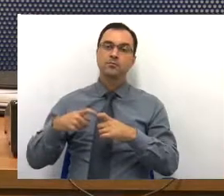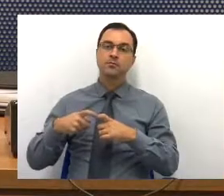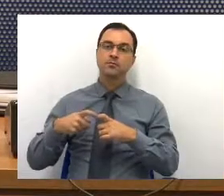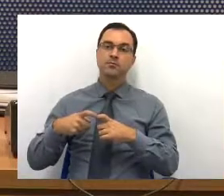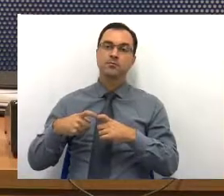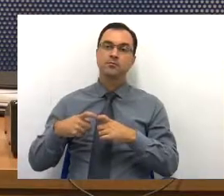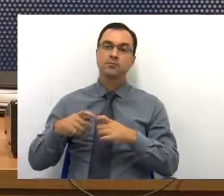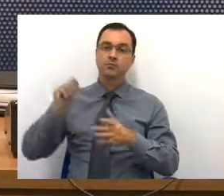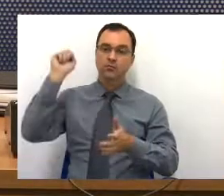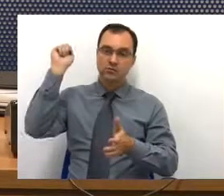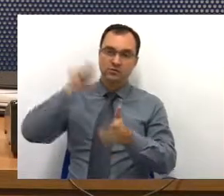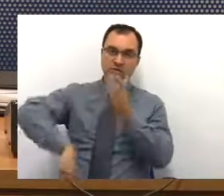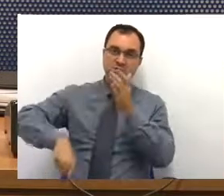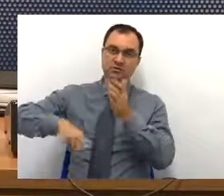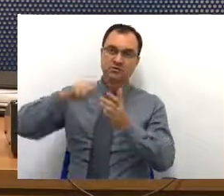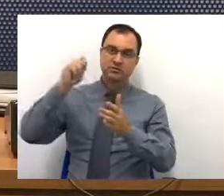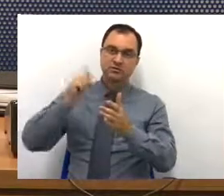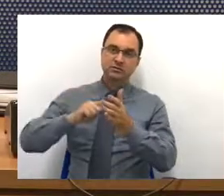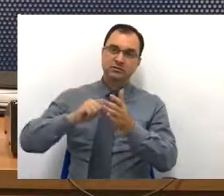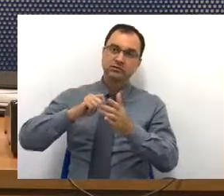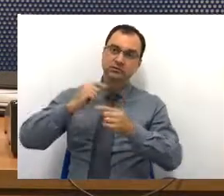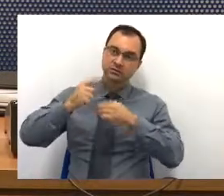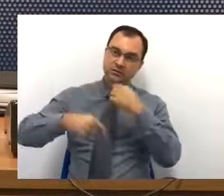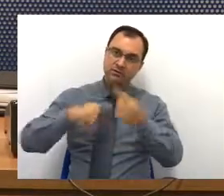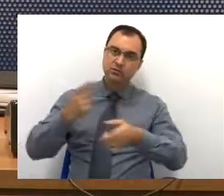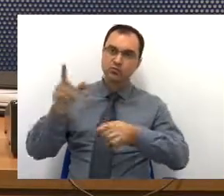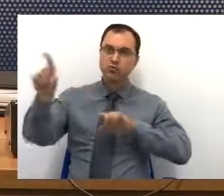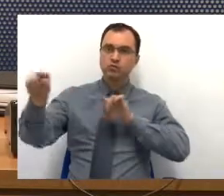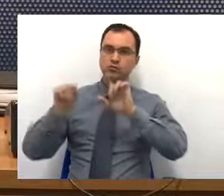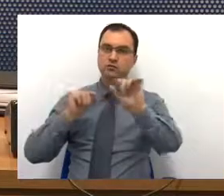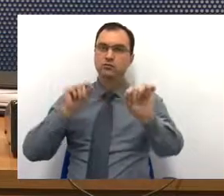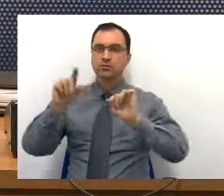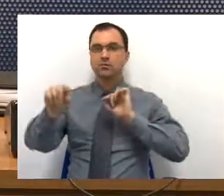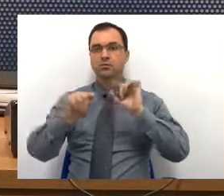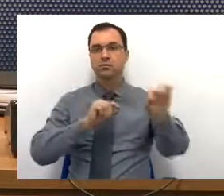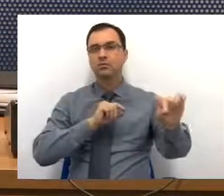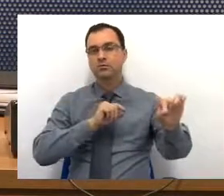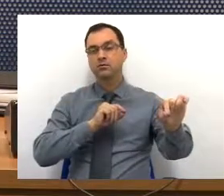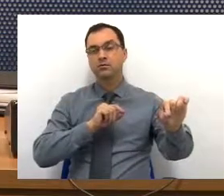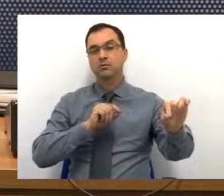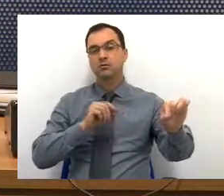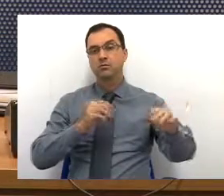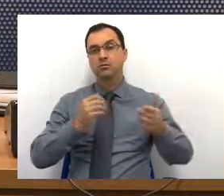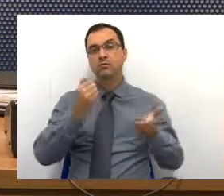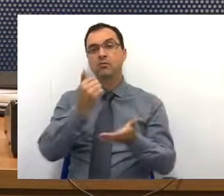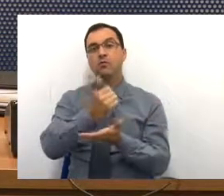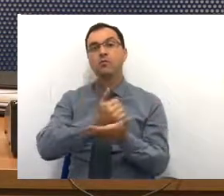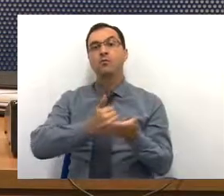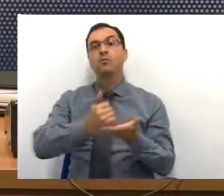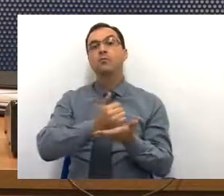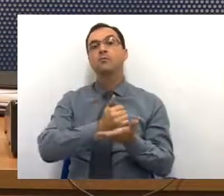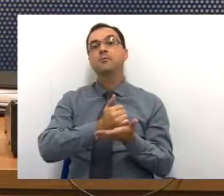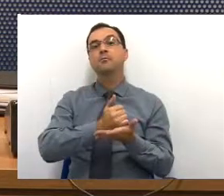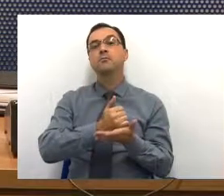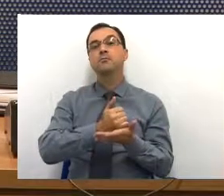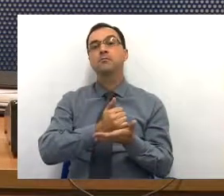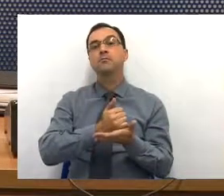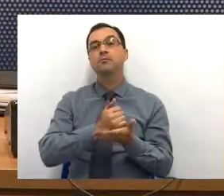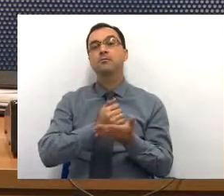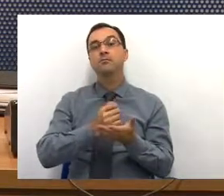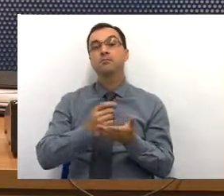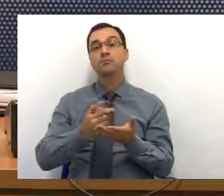se inscrevam. e aí vai selecionar com base na